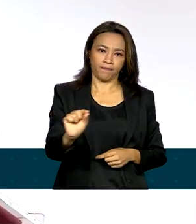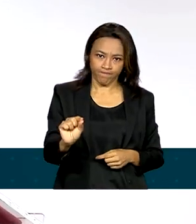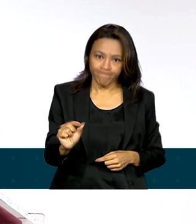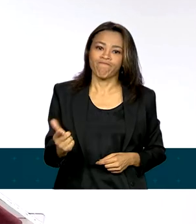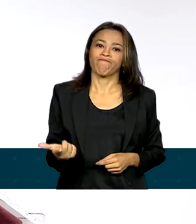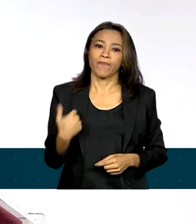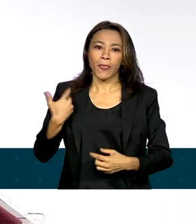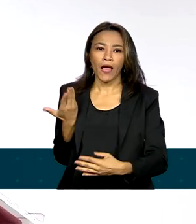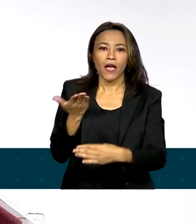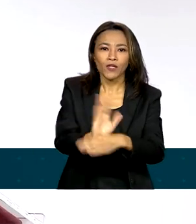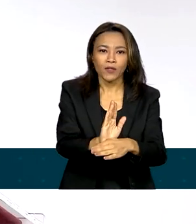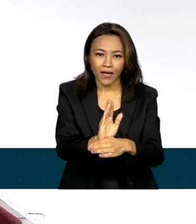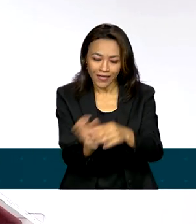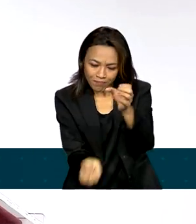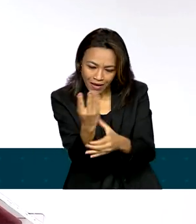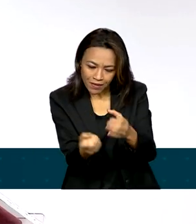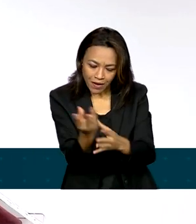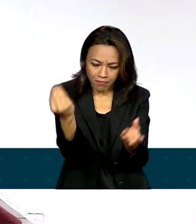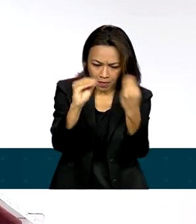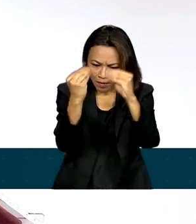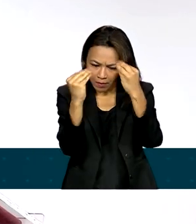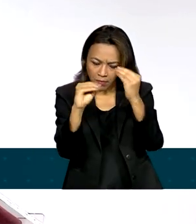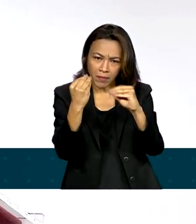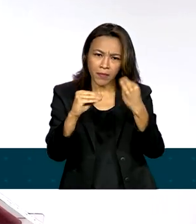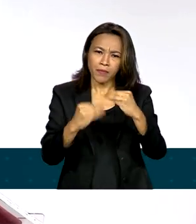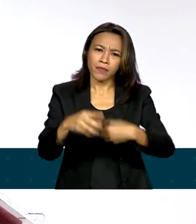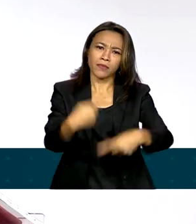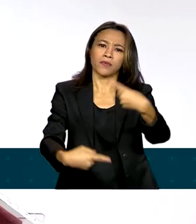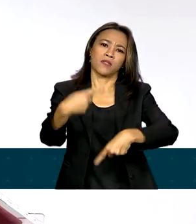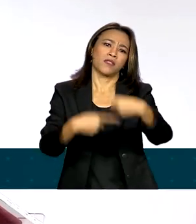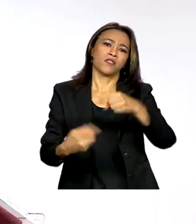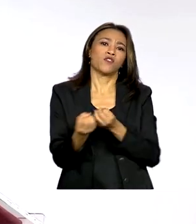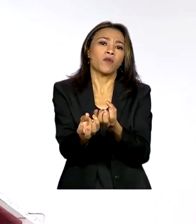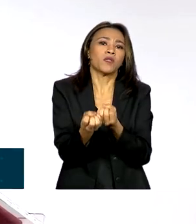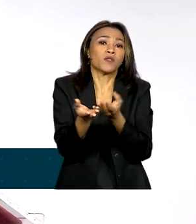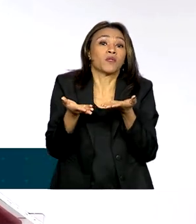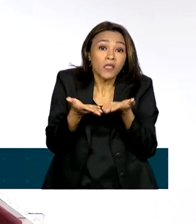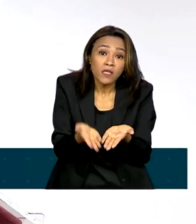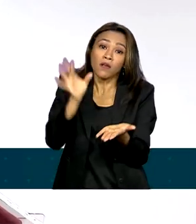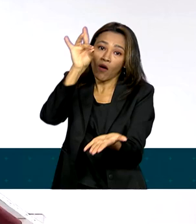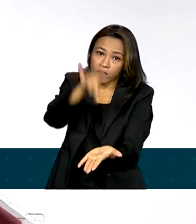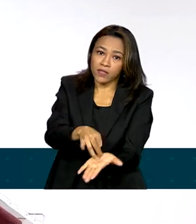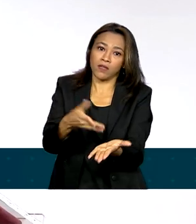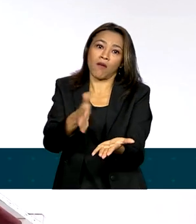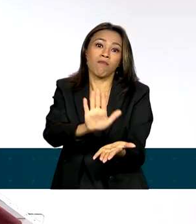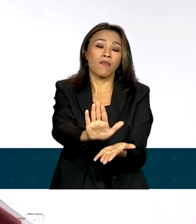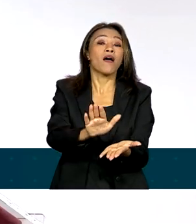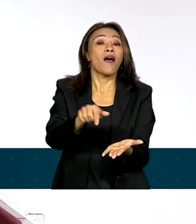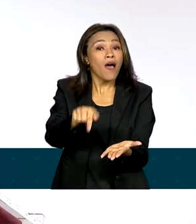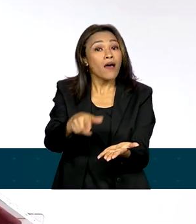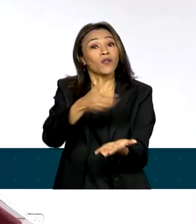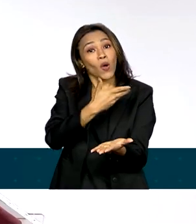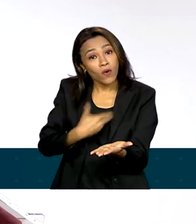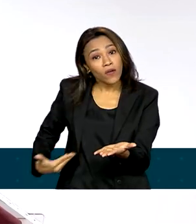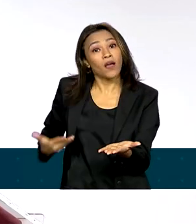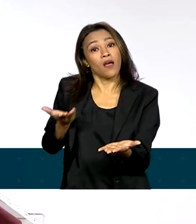a essa elaboração na produção de dados, que também são oficiais, mas são do governo, porque esses dados aqui nós